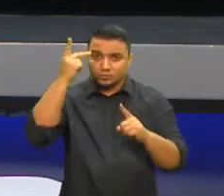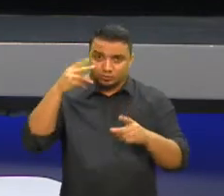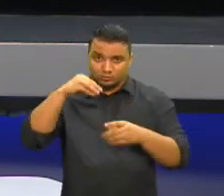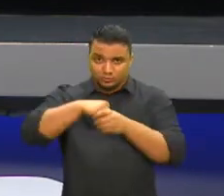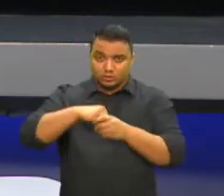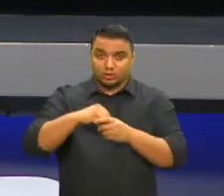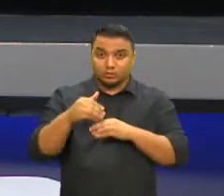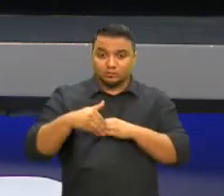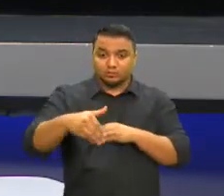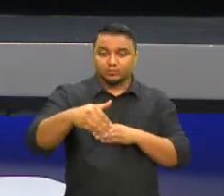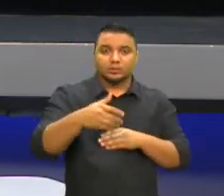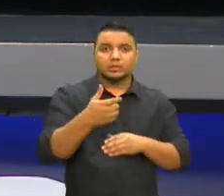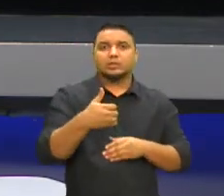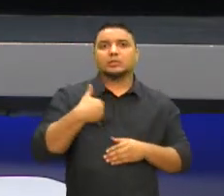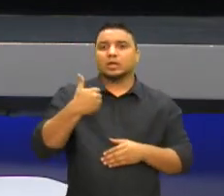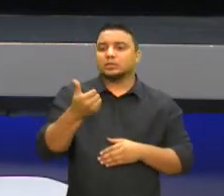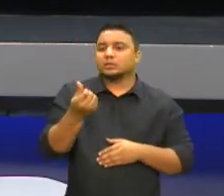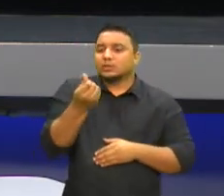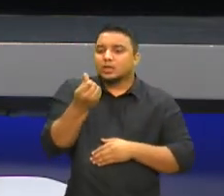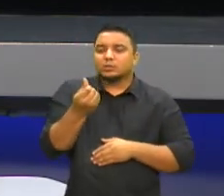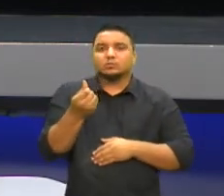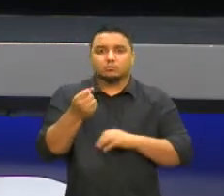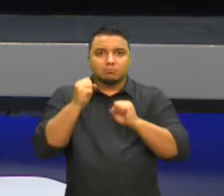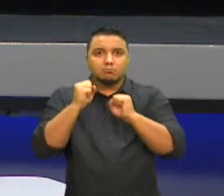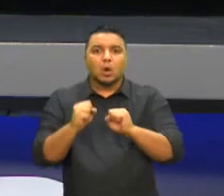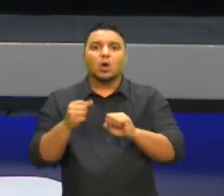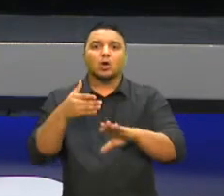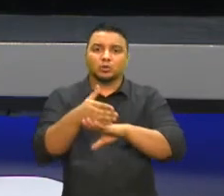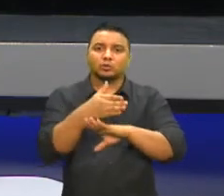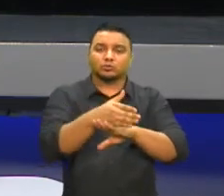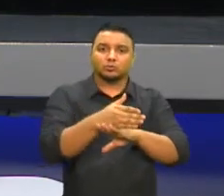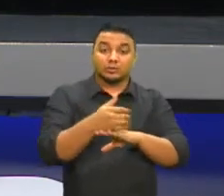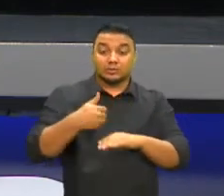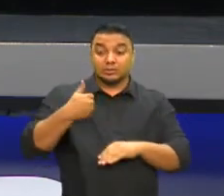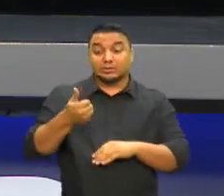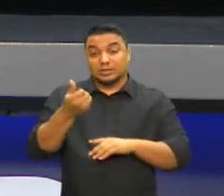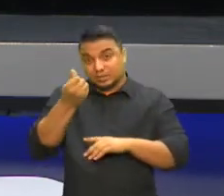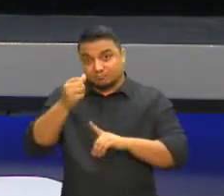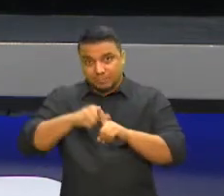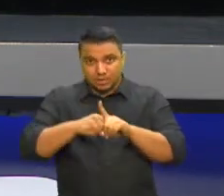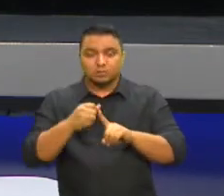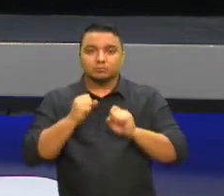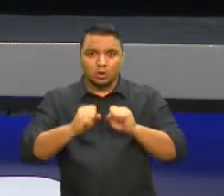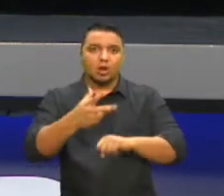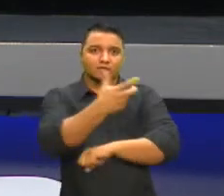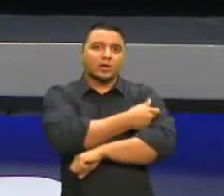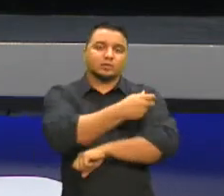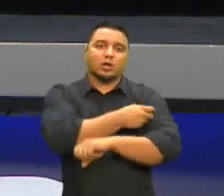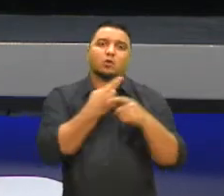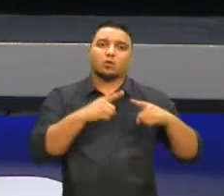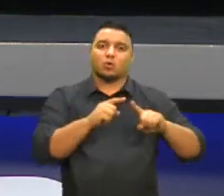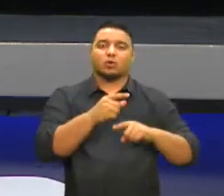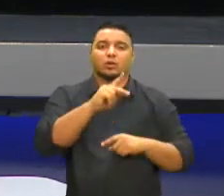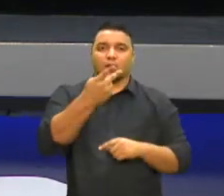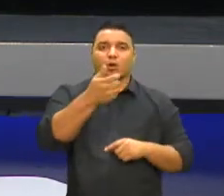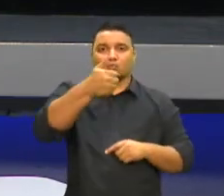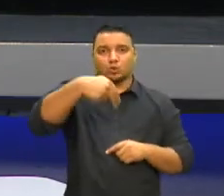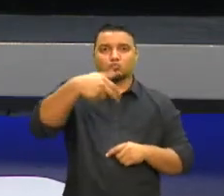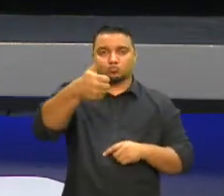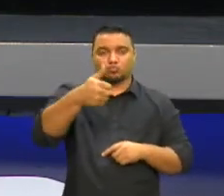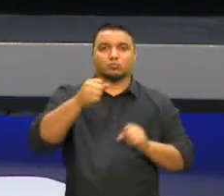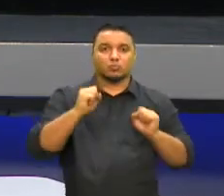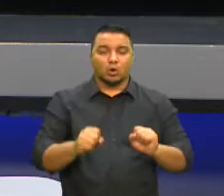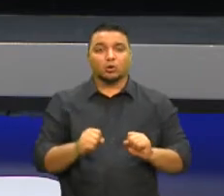partir dos seis meses de idade, pode se vacinar na Campanha Nacional de Vacinação contra o vírus H1N1